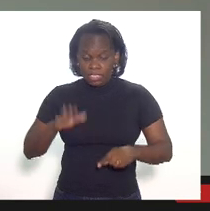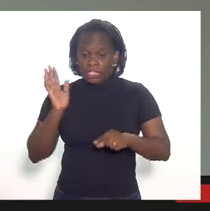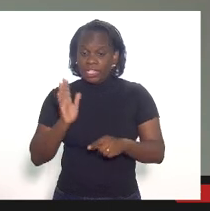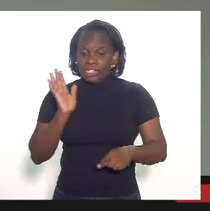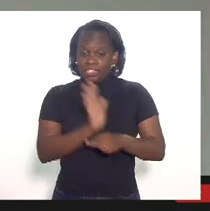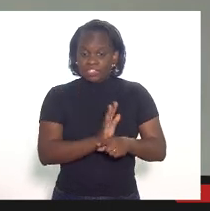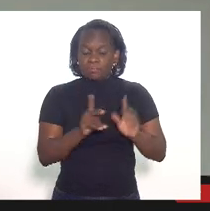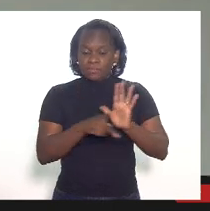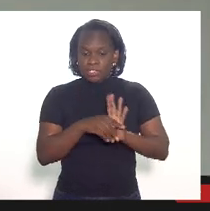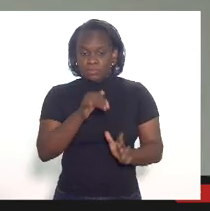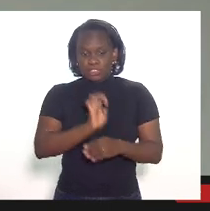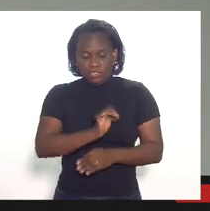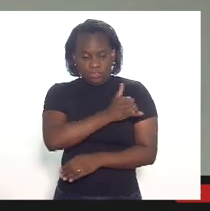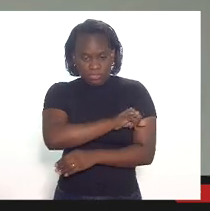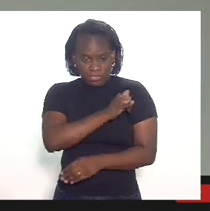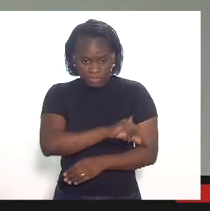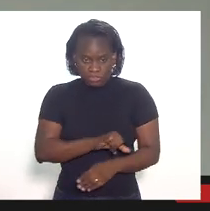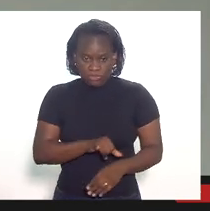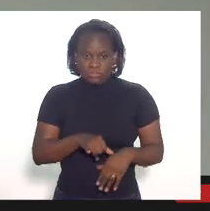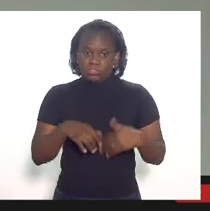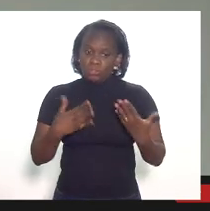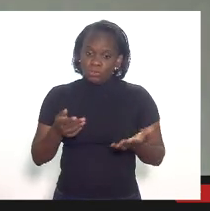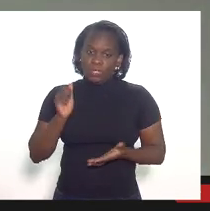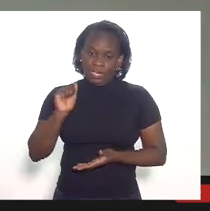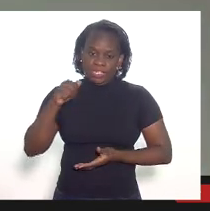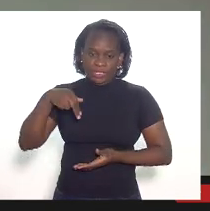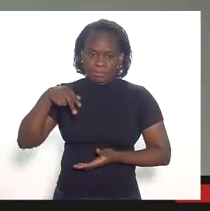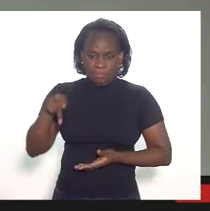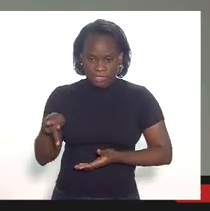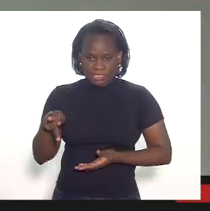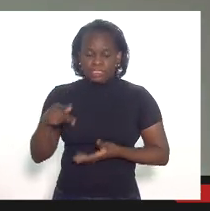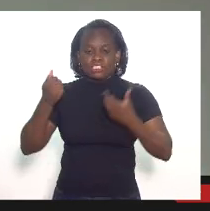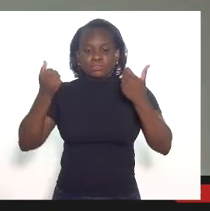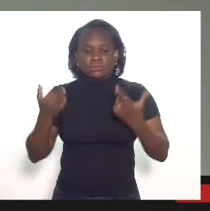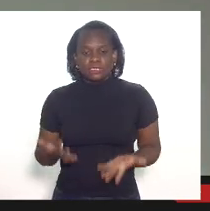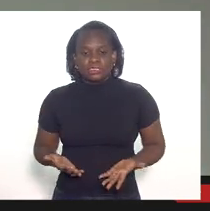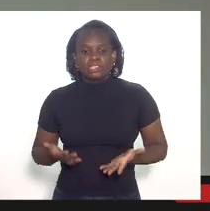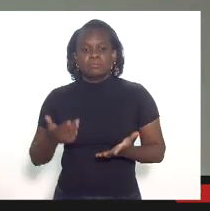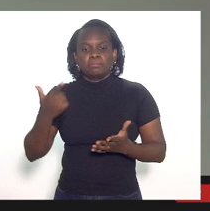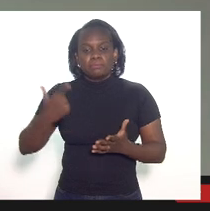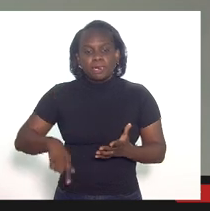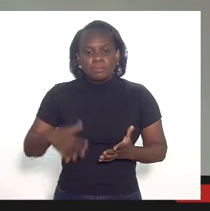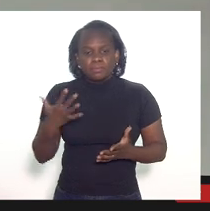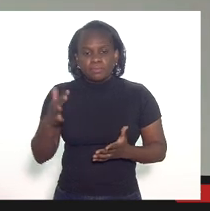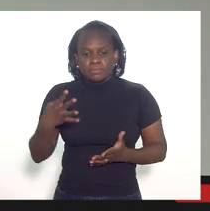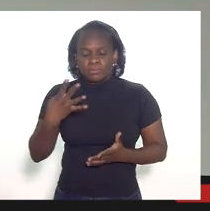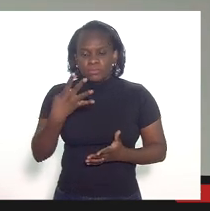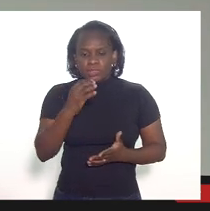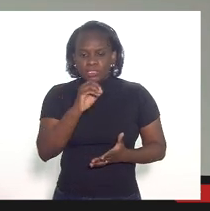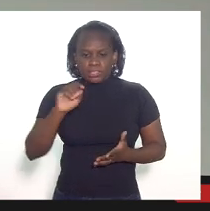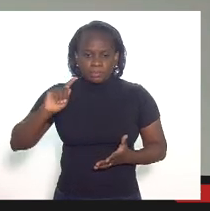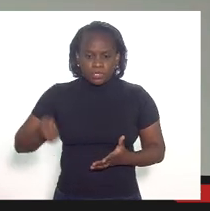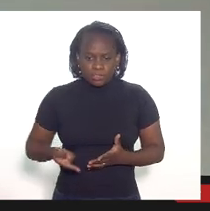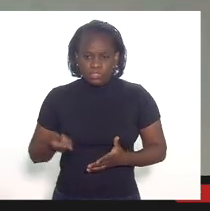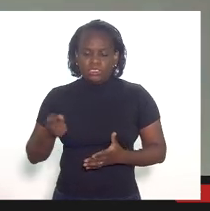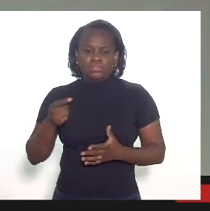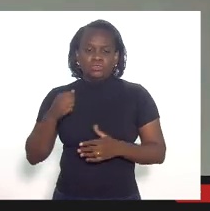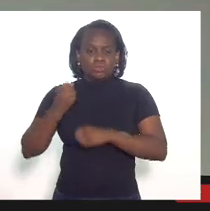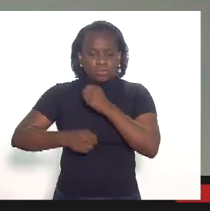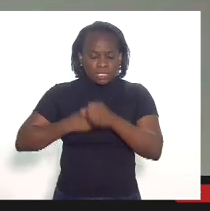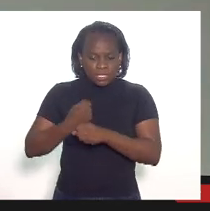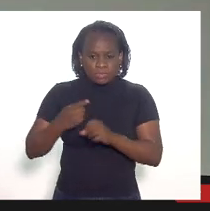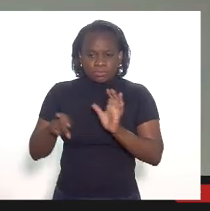Estado do Rio de Janeiro, no caso, em favor da ANP, a gente está falando de mais, em torno de 400 milhões de reais ao ano